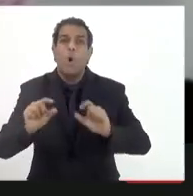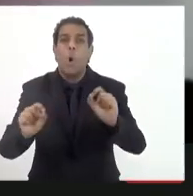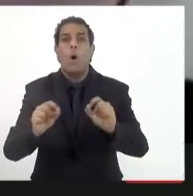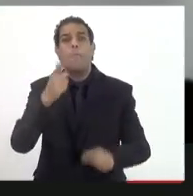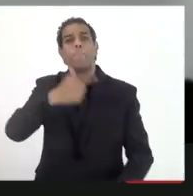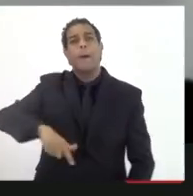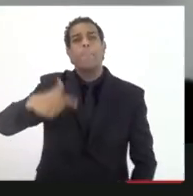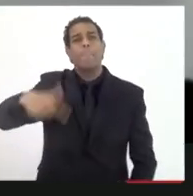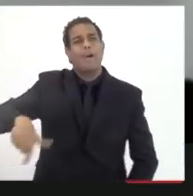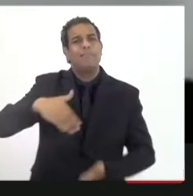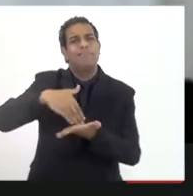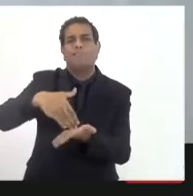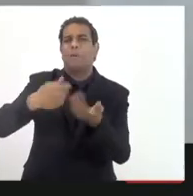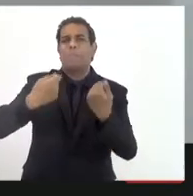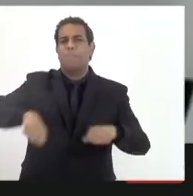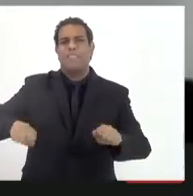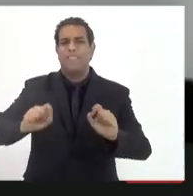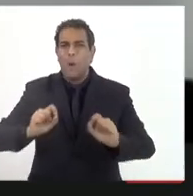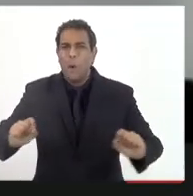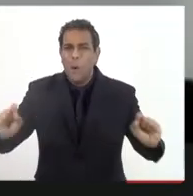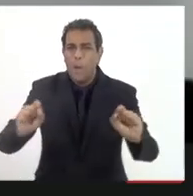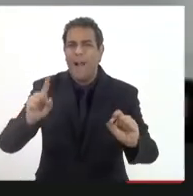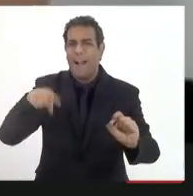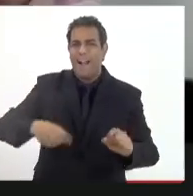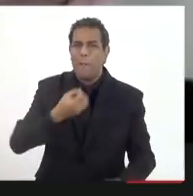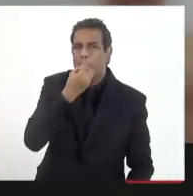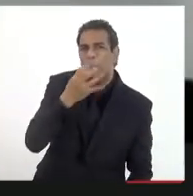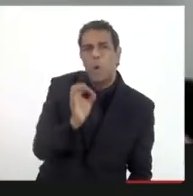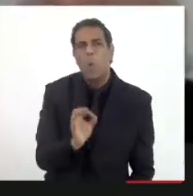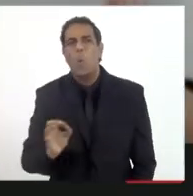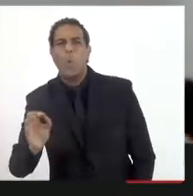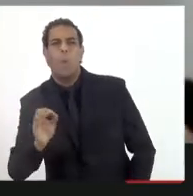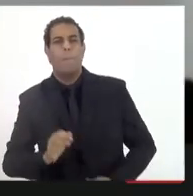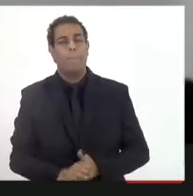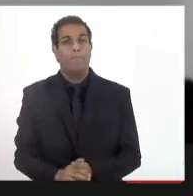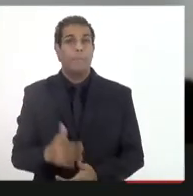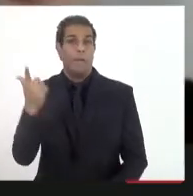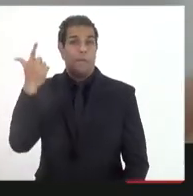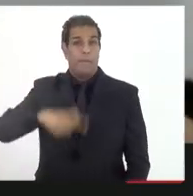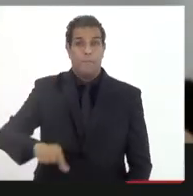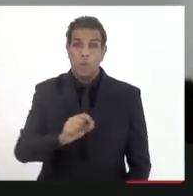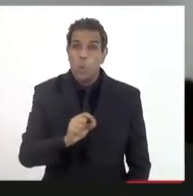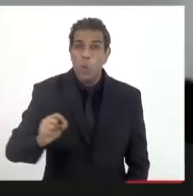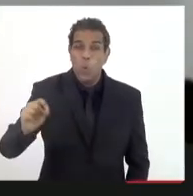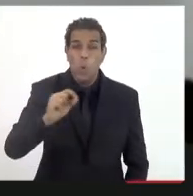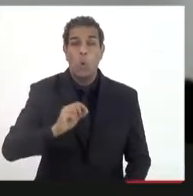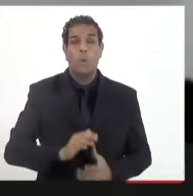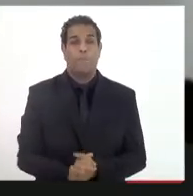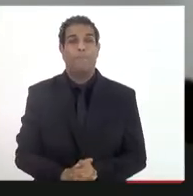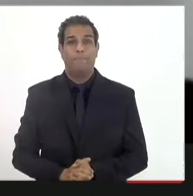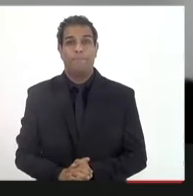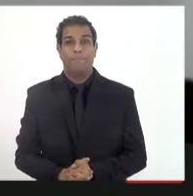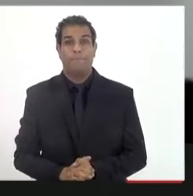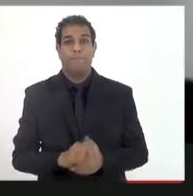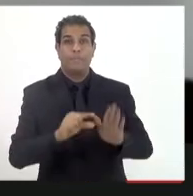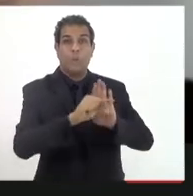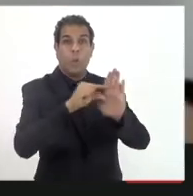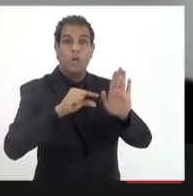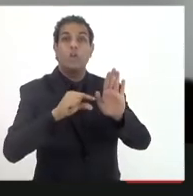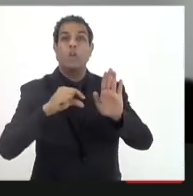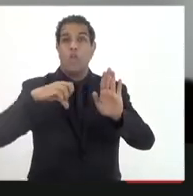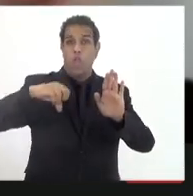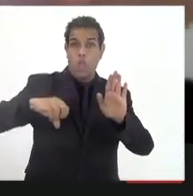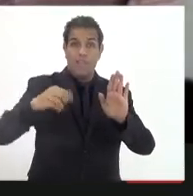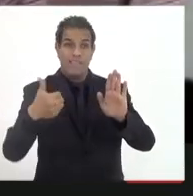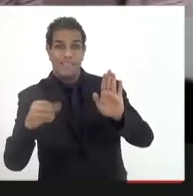outro órgão indicado, isso eu acho que não é legal, até porque depois, repito, a partir do artigo 9º e o